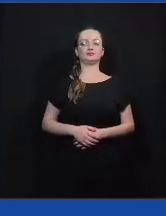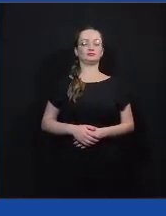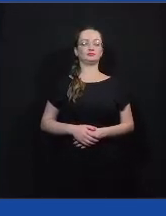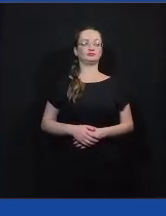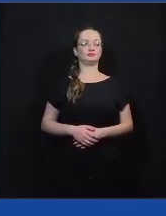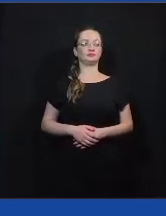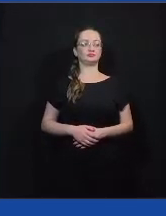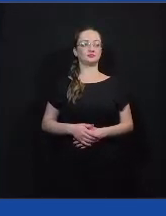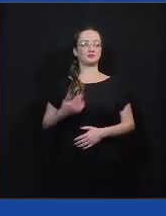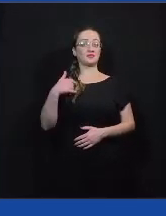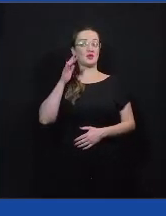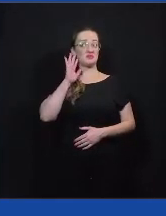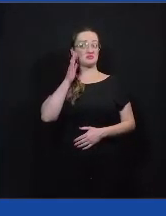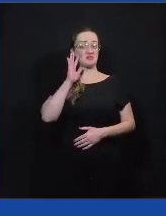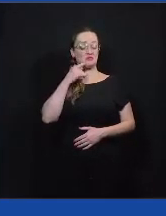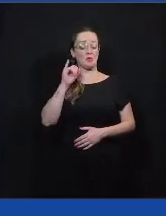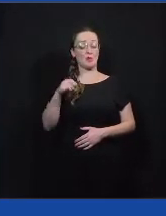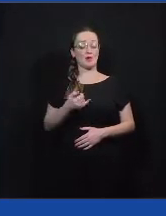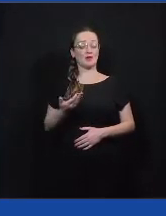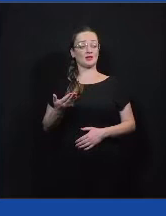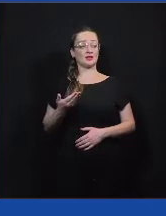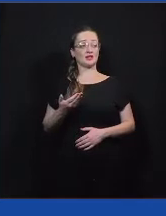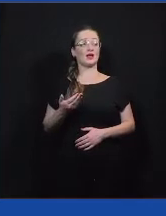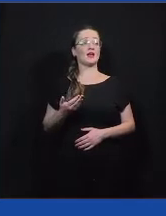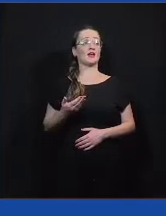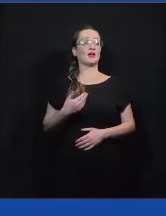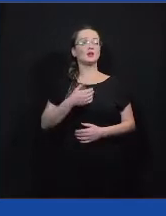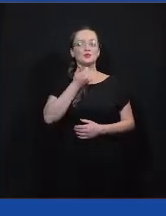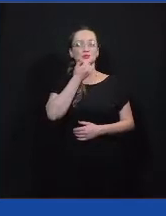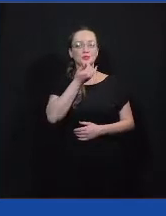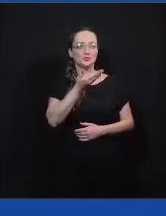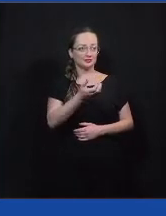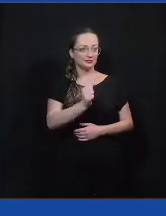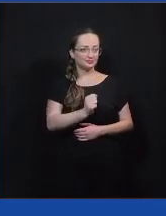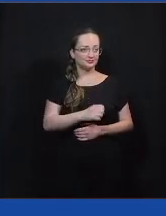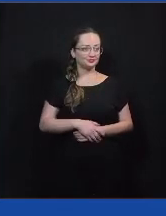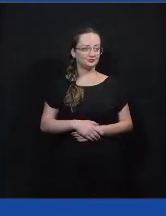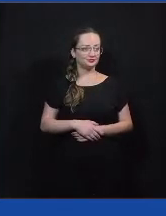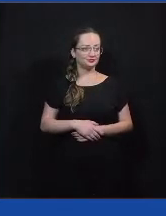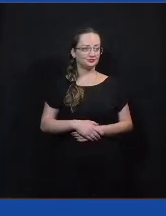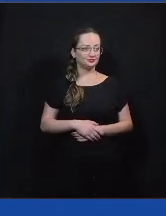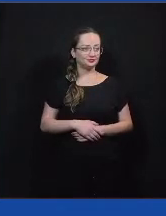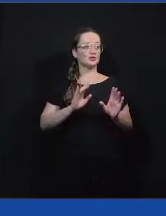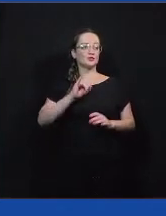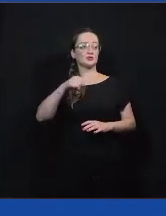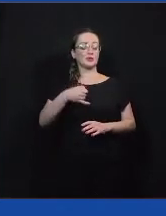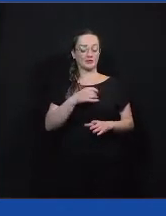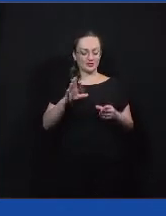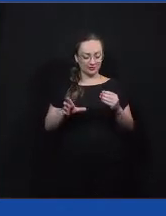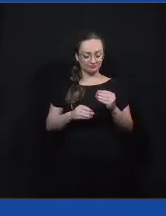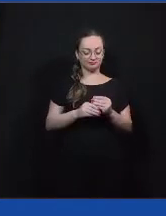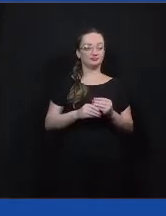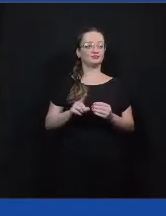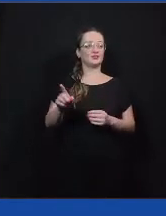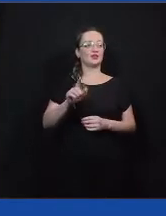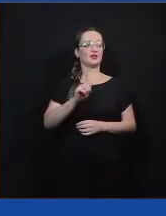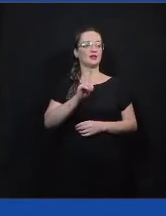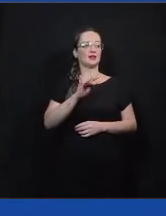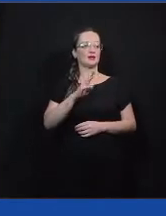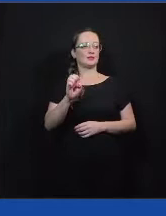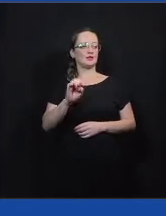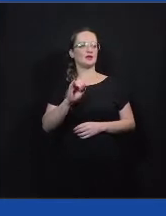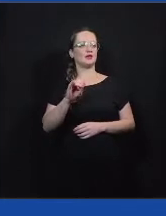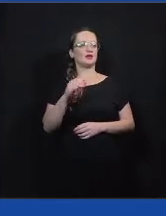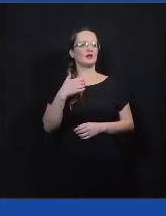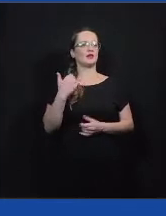Eu imagino, eu vou aproveitar... Ô, Fernando, desculpa, pode falar. Eu queria só pegar esse gancho que a Gabi e a Rafa trouxeram, né?